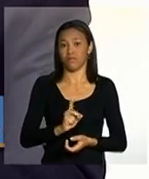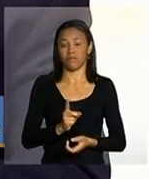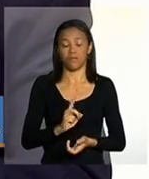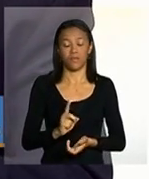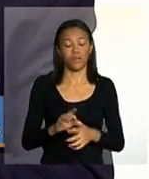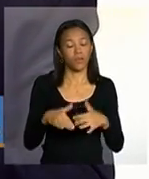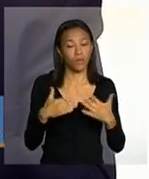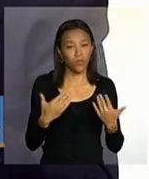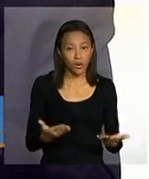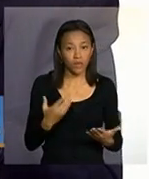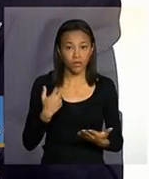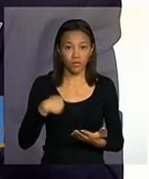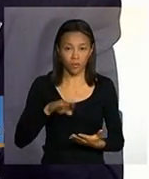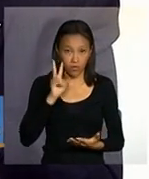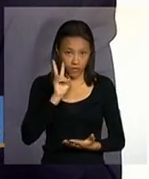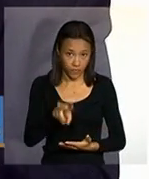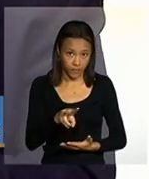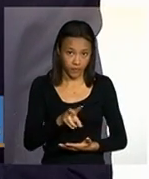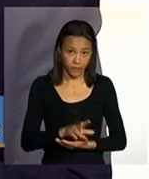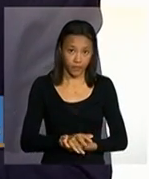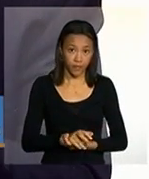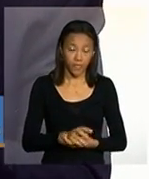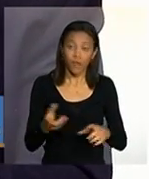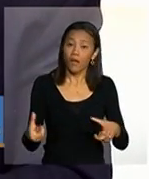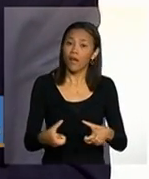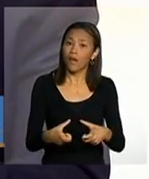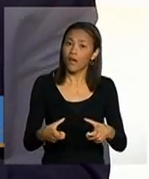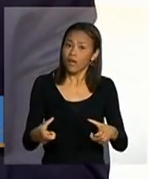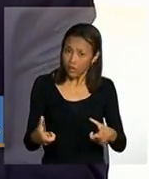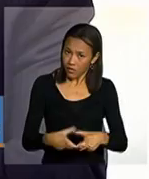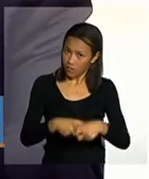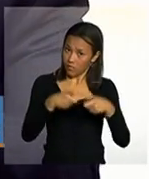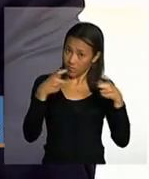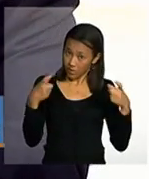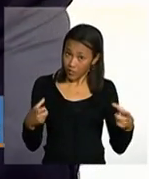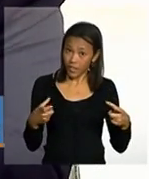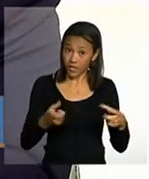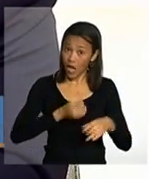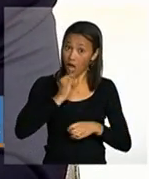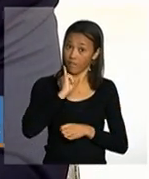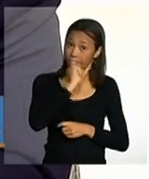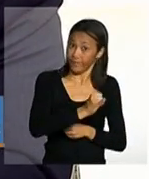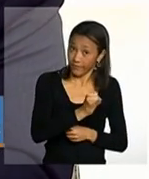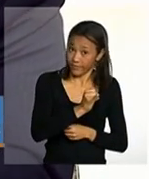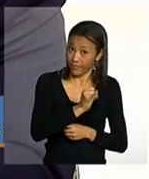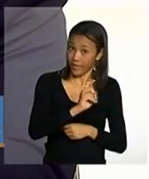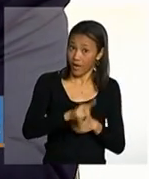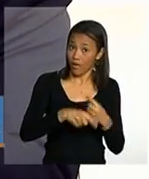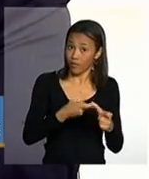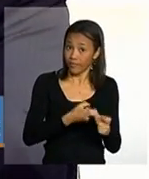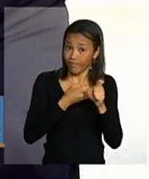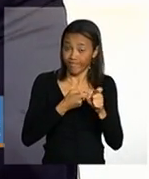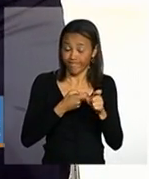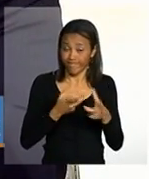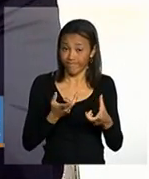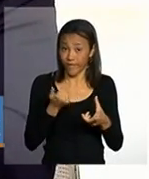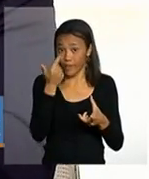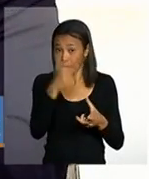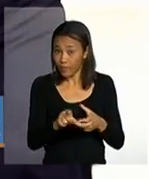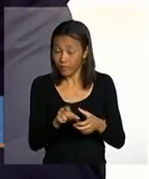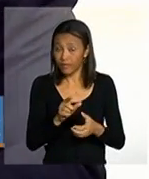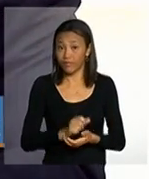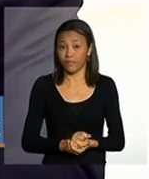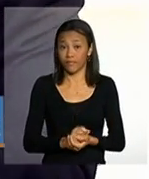a gente vê que a maior parte fica na advertência algumas vão para bloqueio e outras